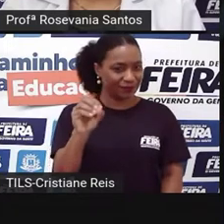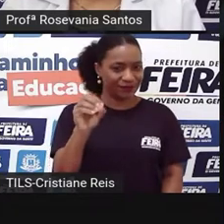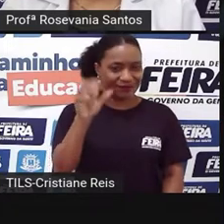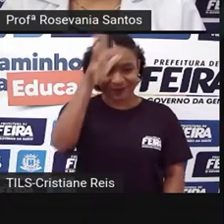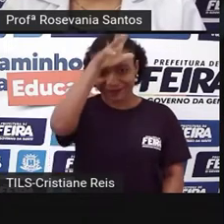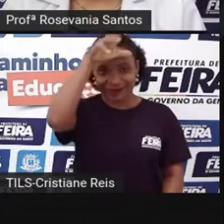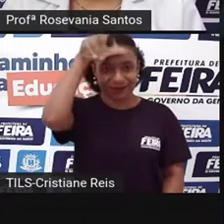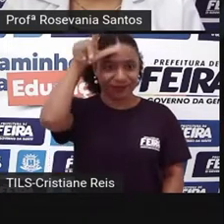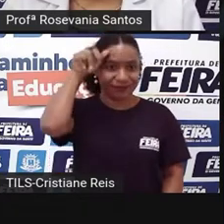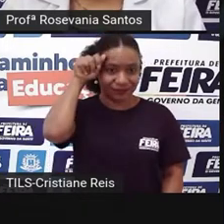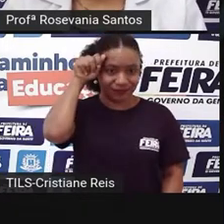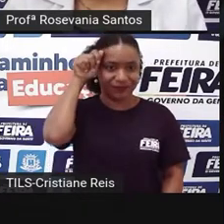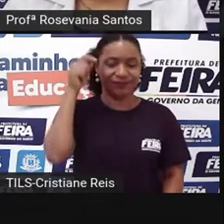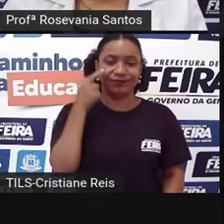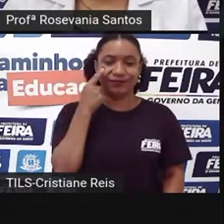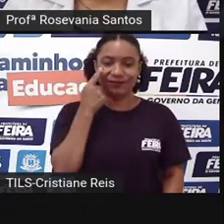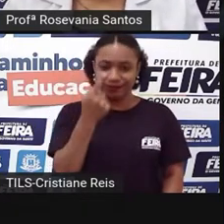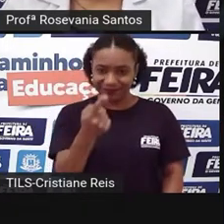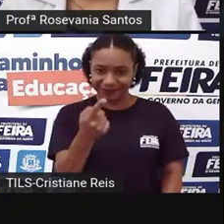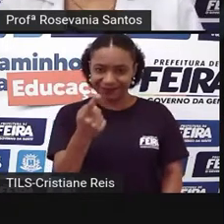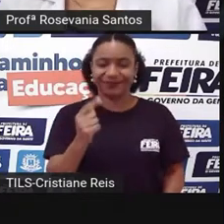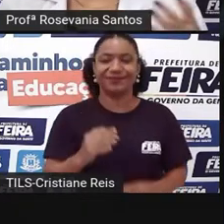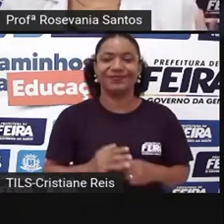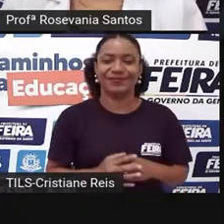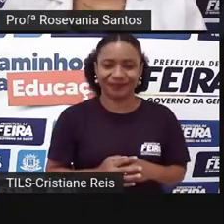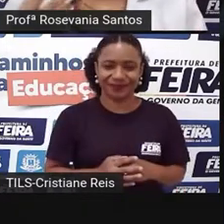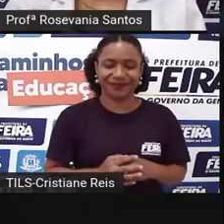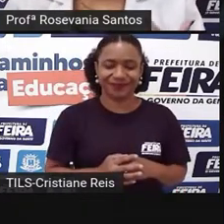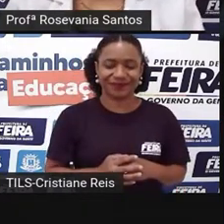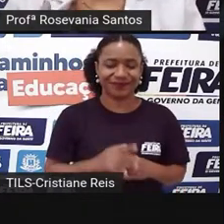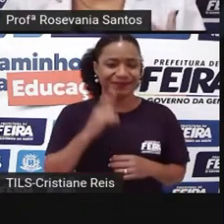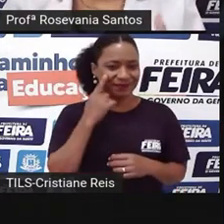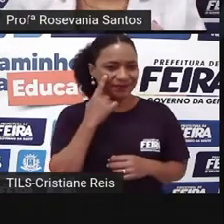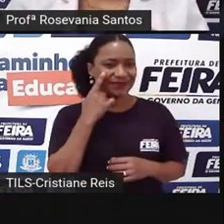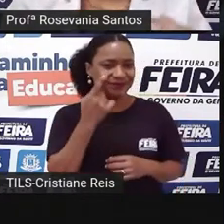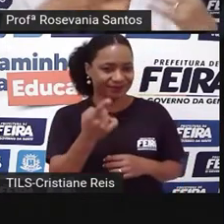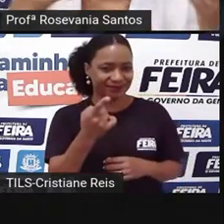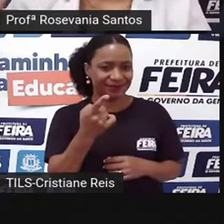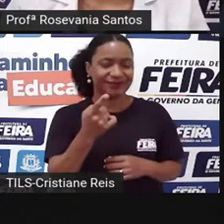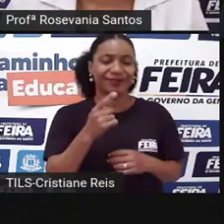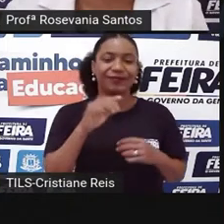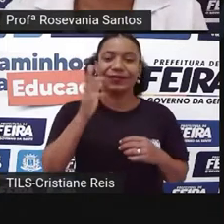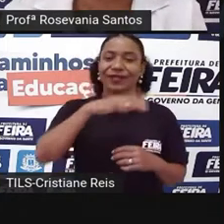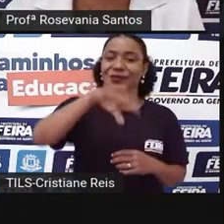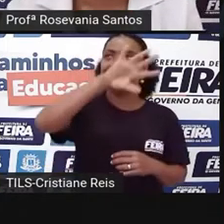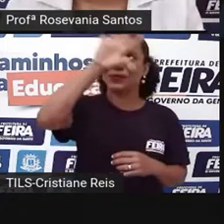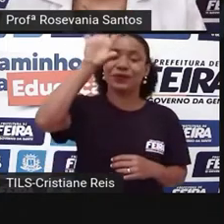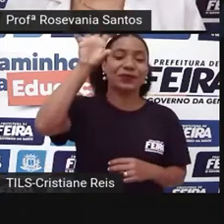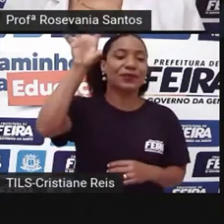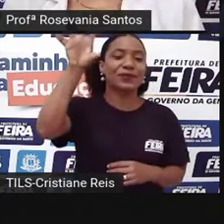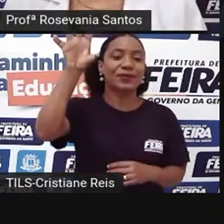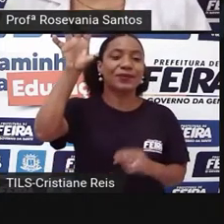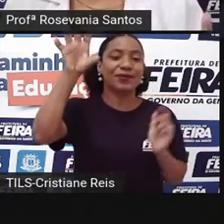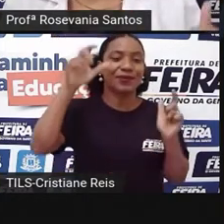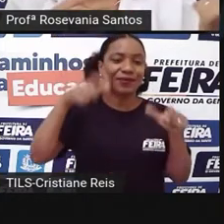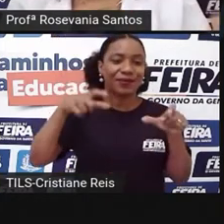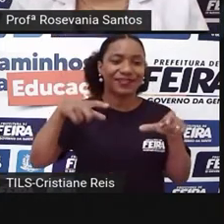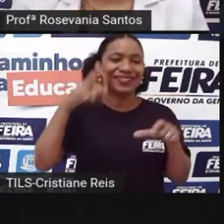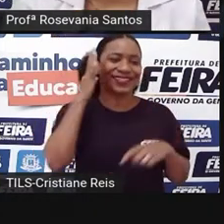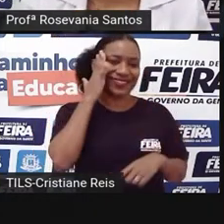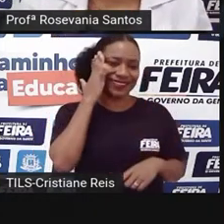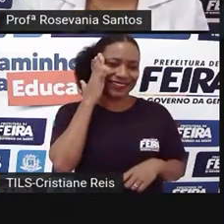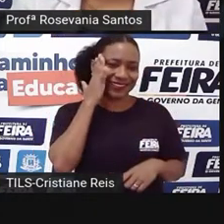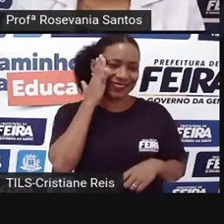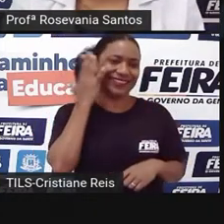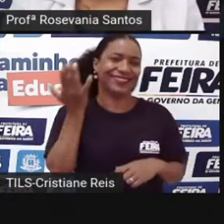você, né, já percebe pelo próprio nome, já sabe, né, mais ou menos onde é que está essa localização, até porque você